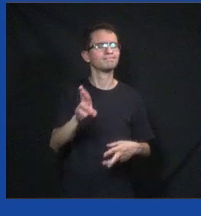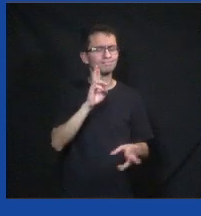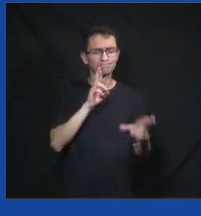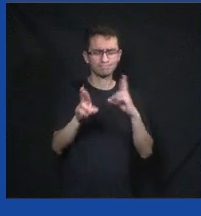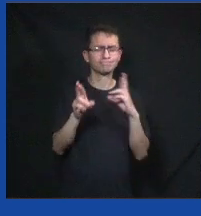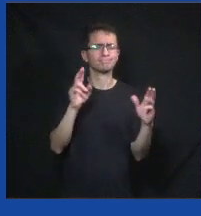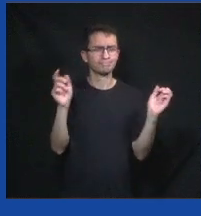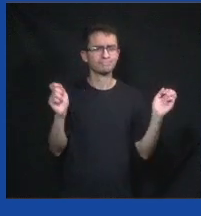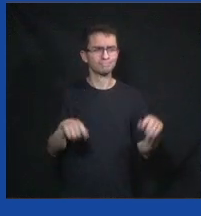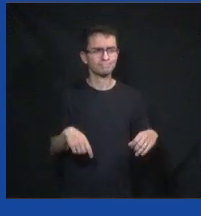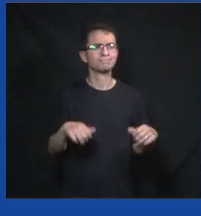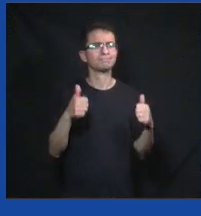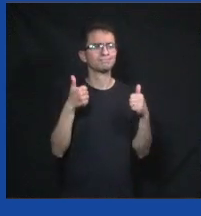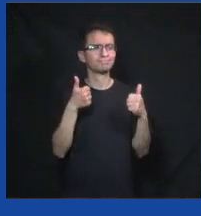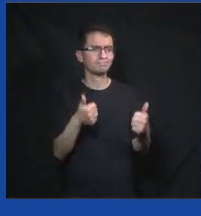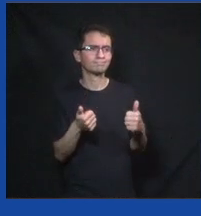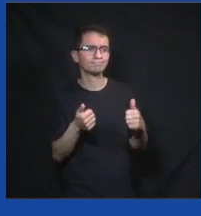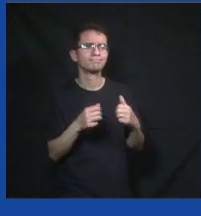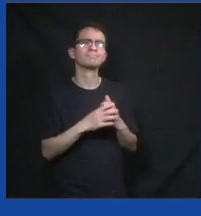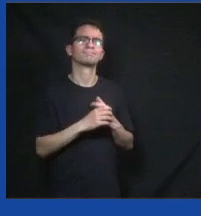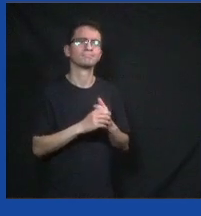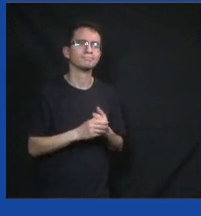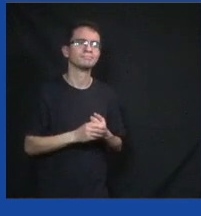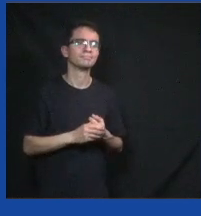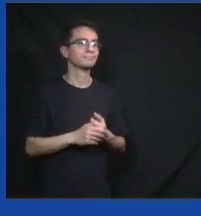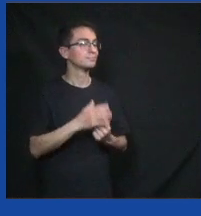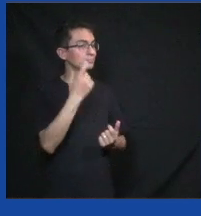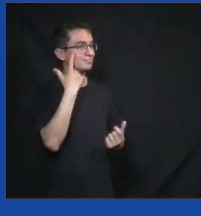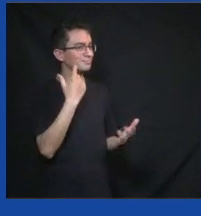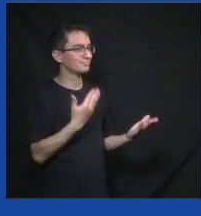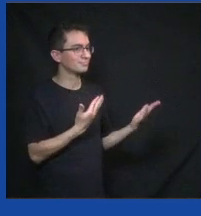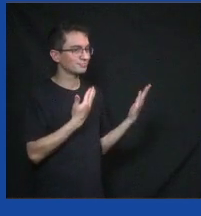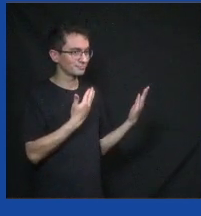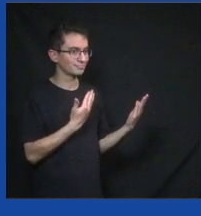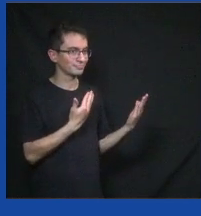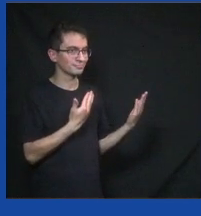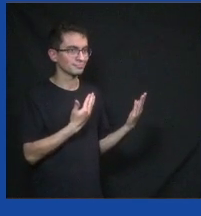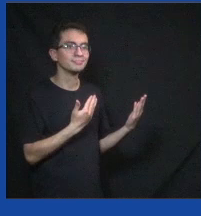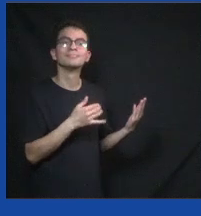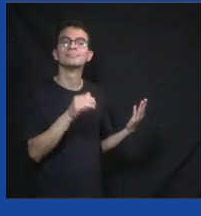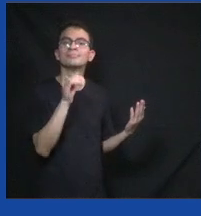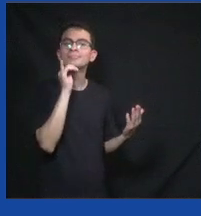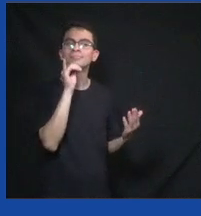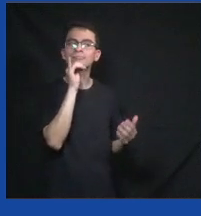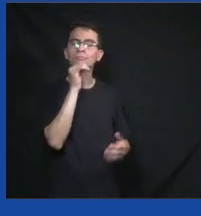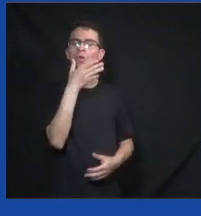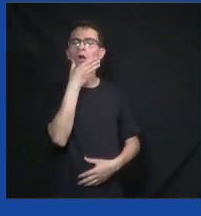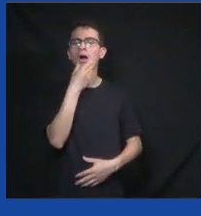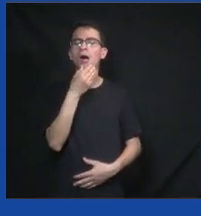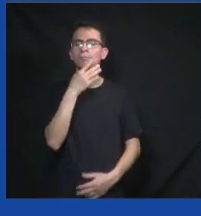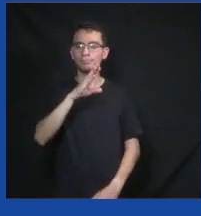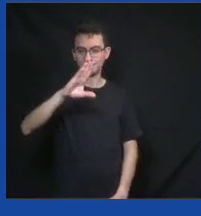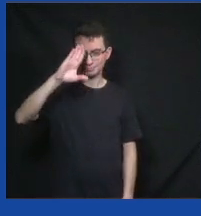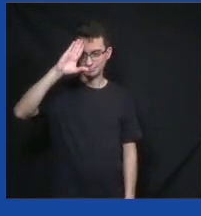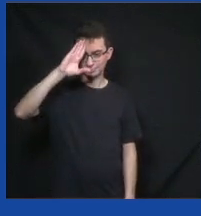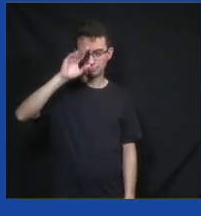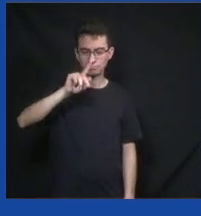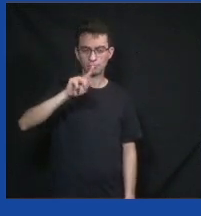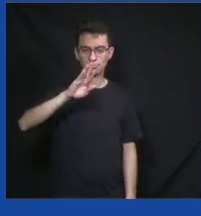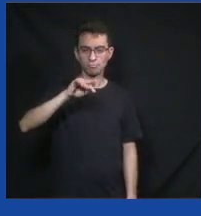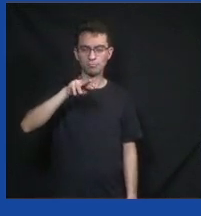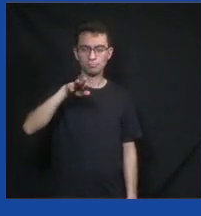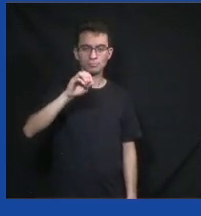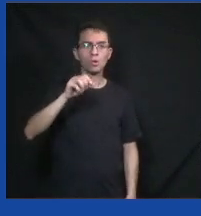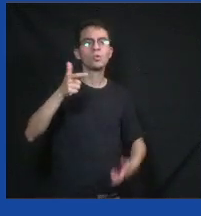atendidas, 75% de tudo resolvido. Carlos Martins, por exemplo, ele é um porteiro na cidade de Niterói